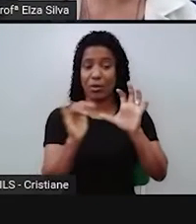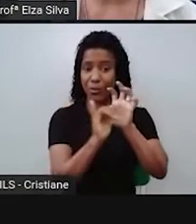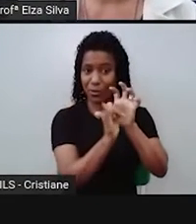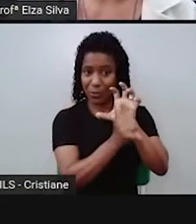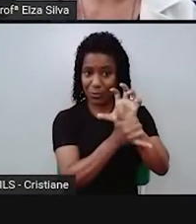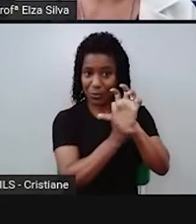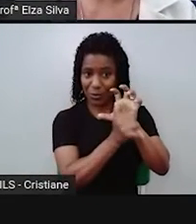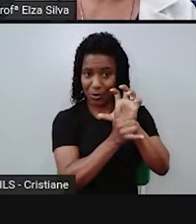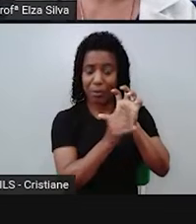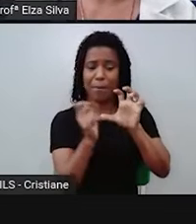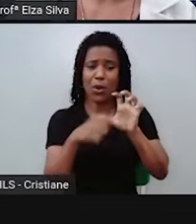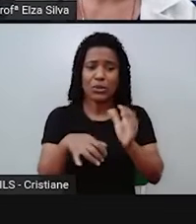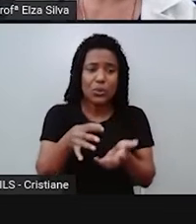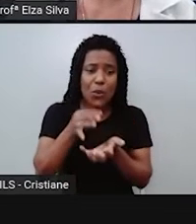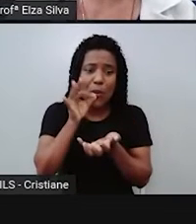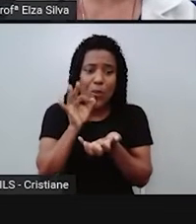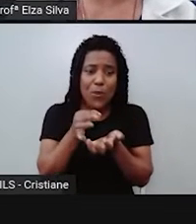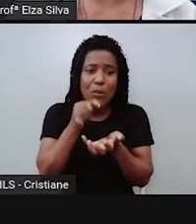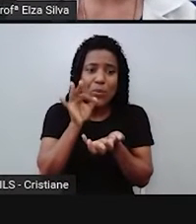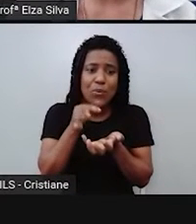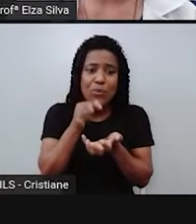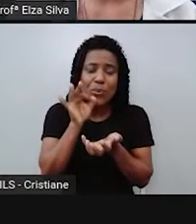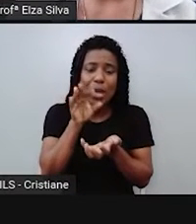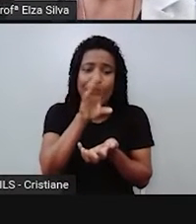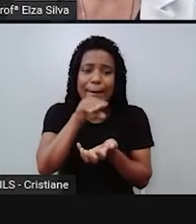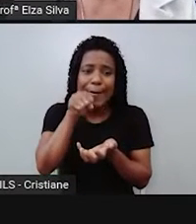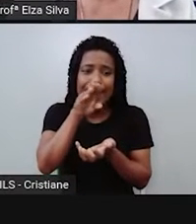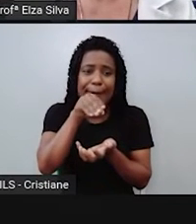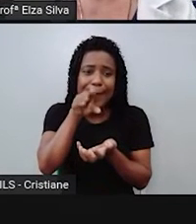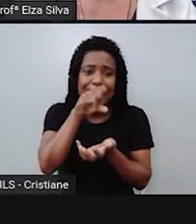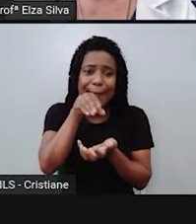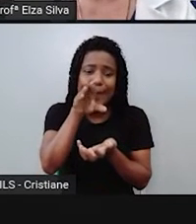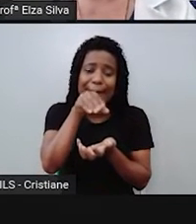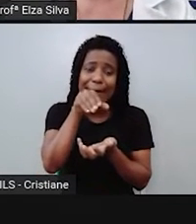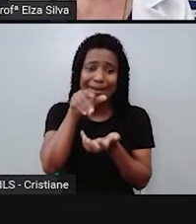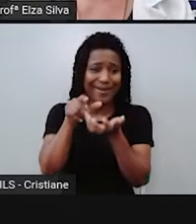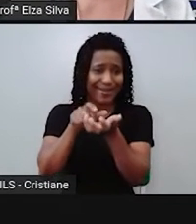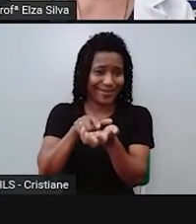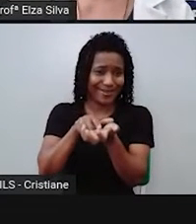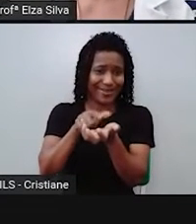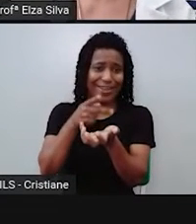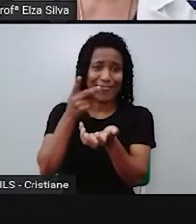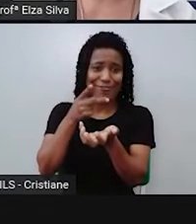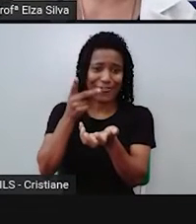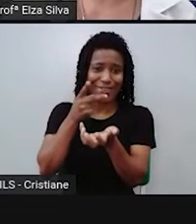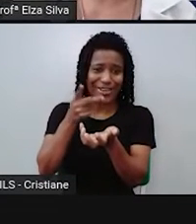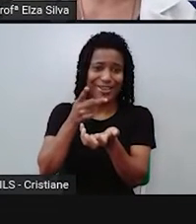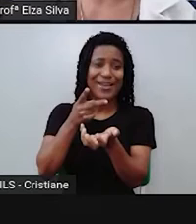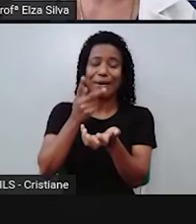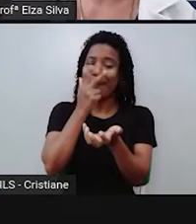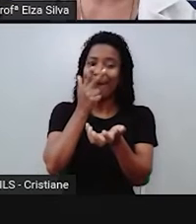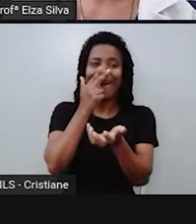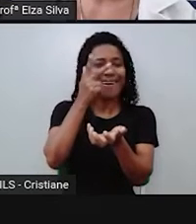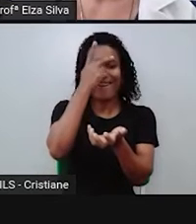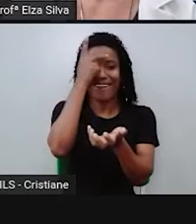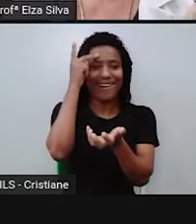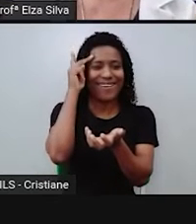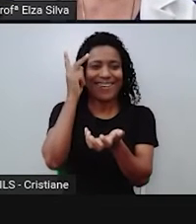xícaras, louças, que falam. E eles agem como se fossem seres humanos.